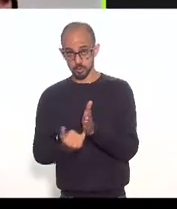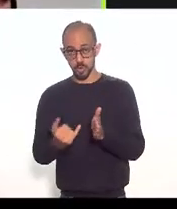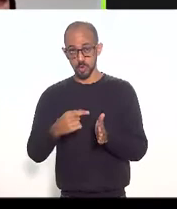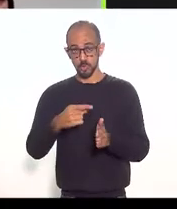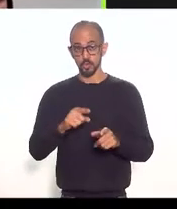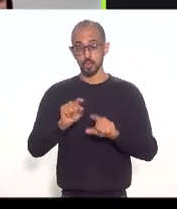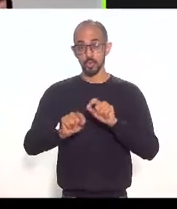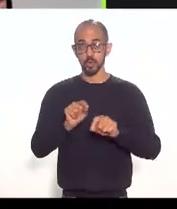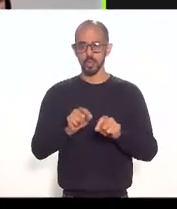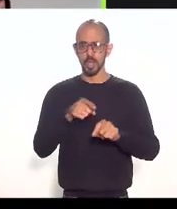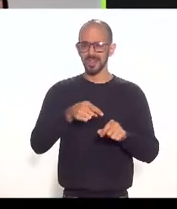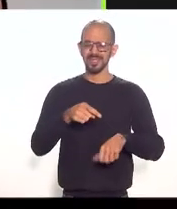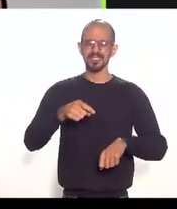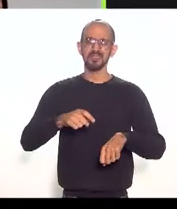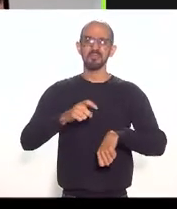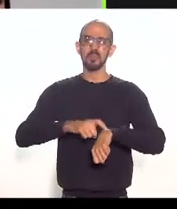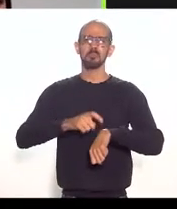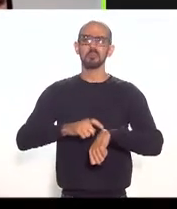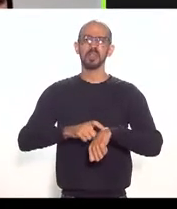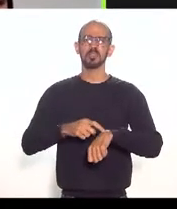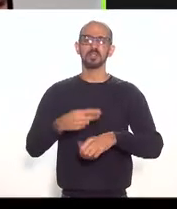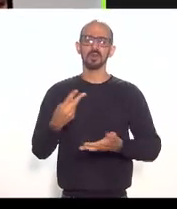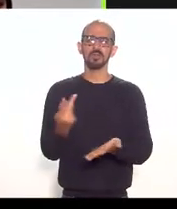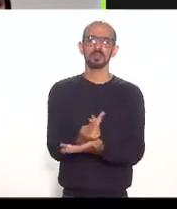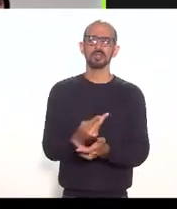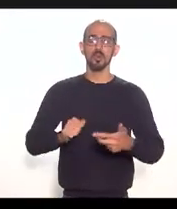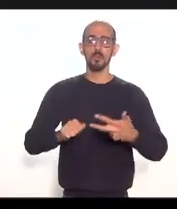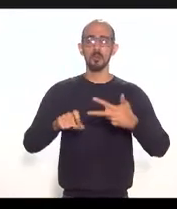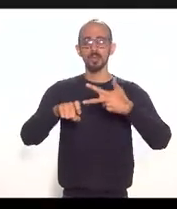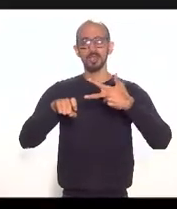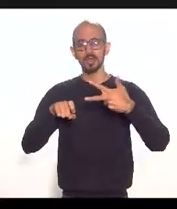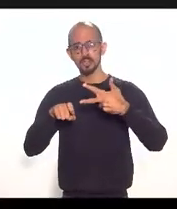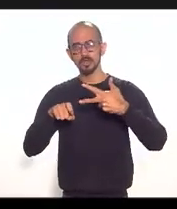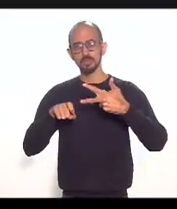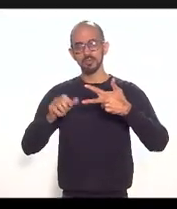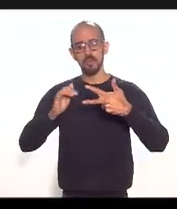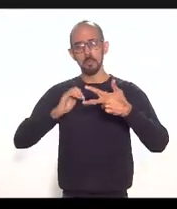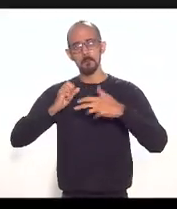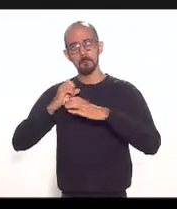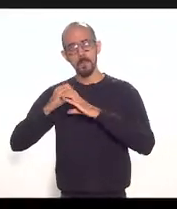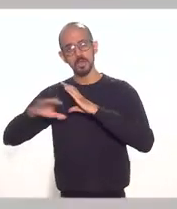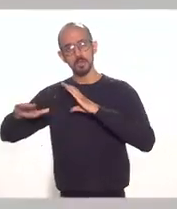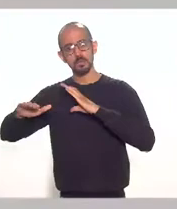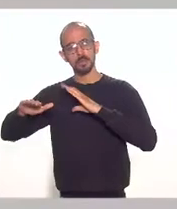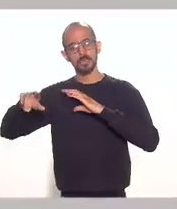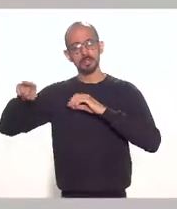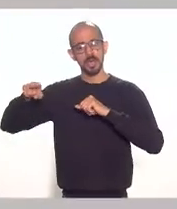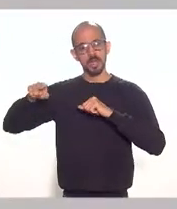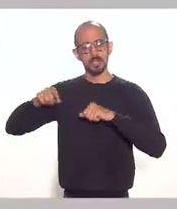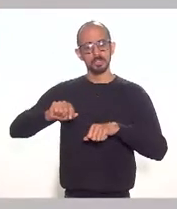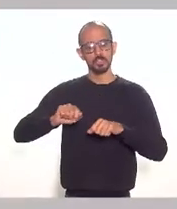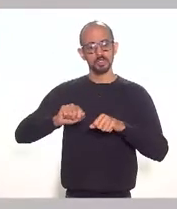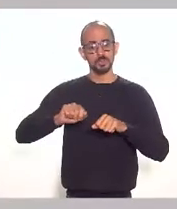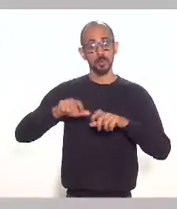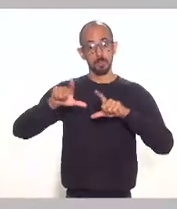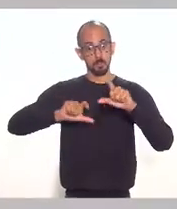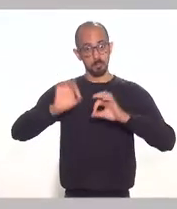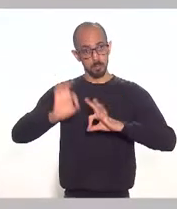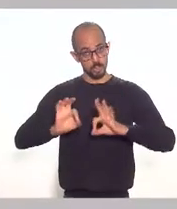o Poder Executivo endereçou a LERJ uma mensagem através do projeto de lei 3941 de 2021